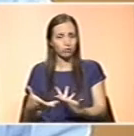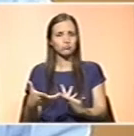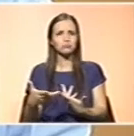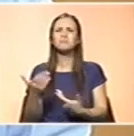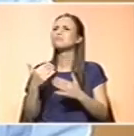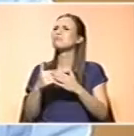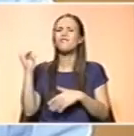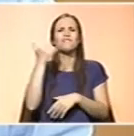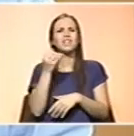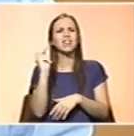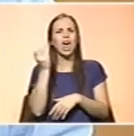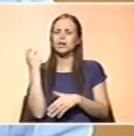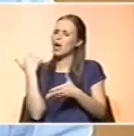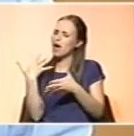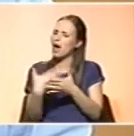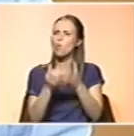anos, porquê?